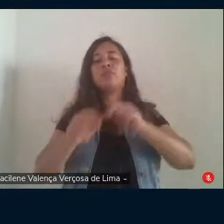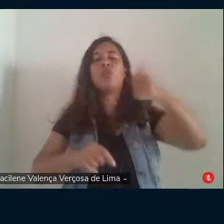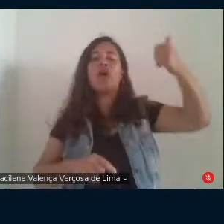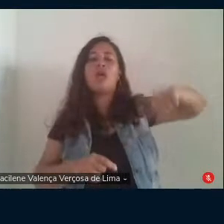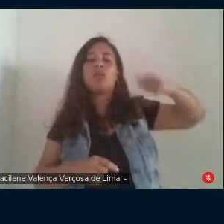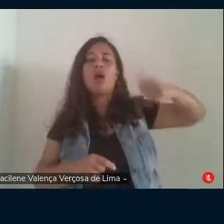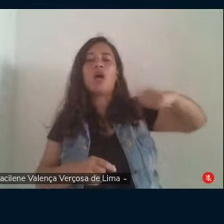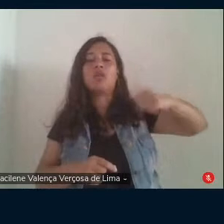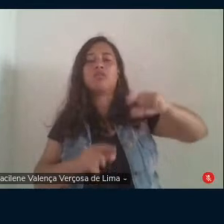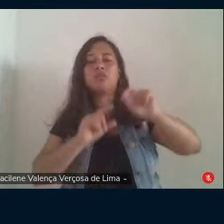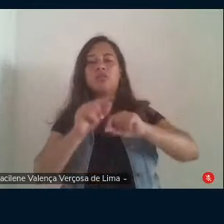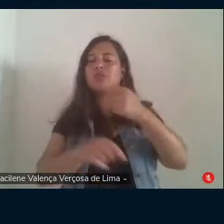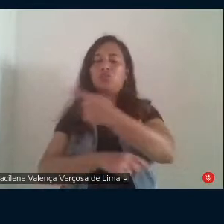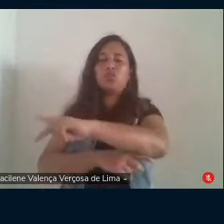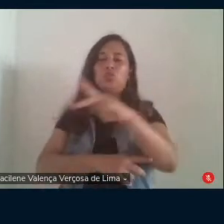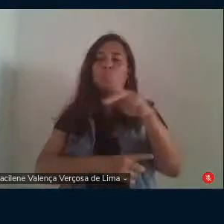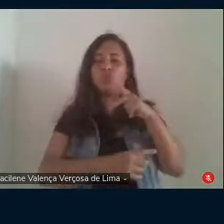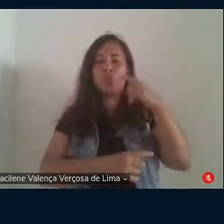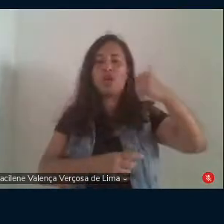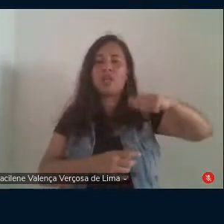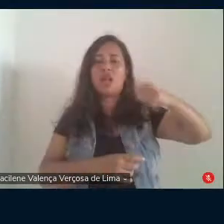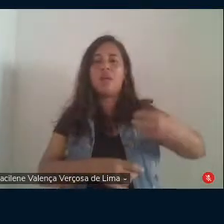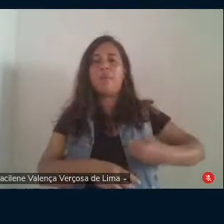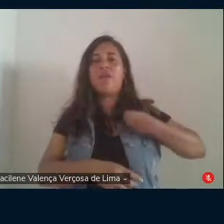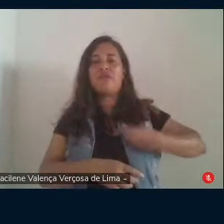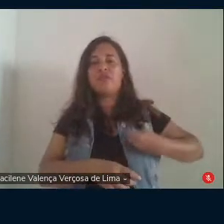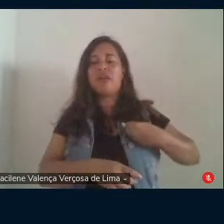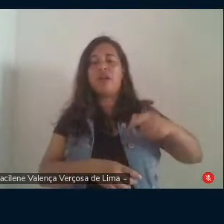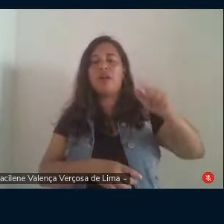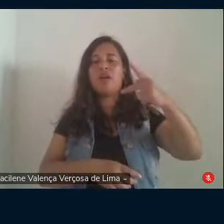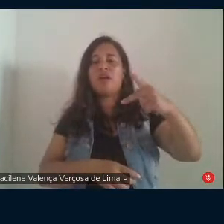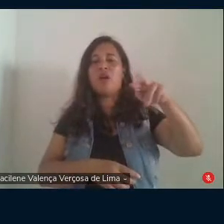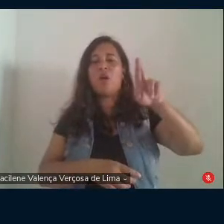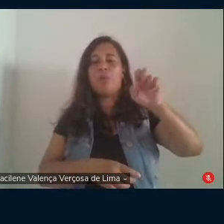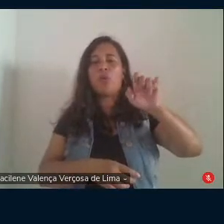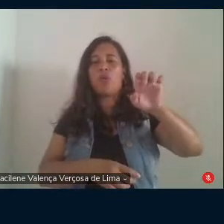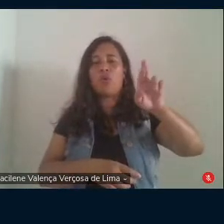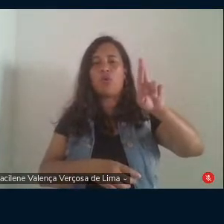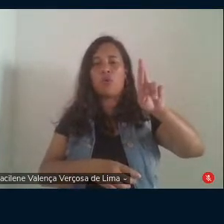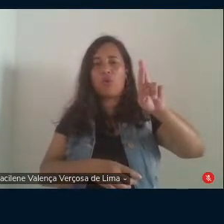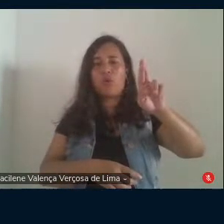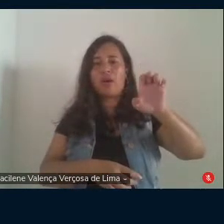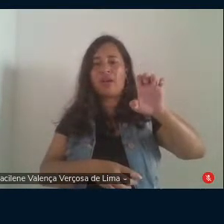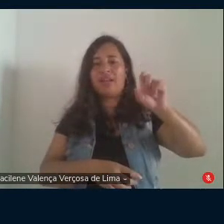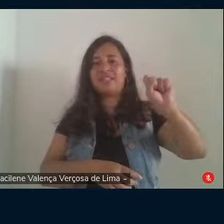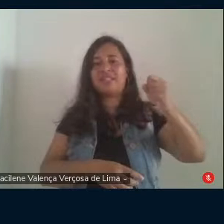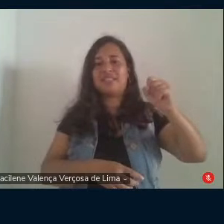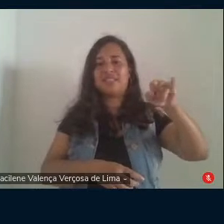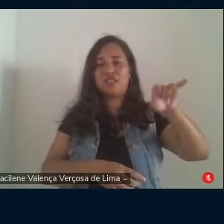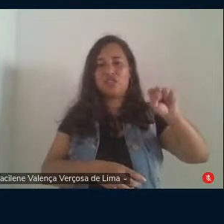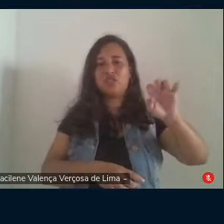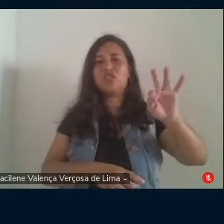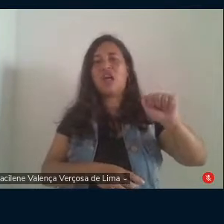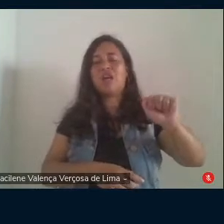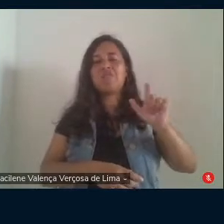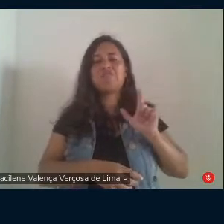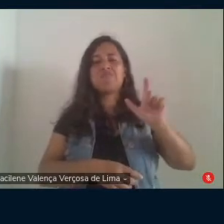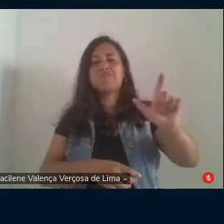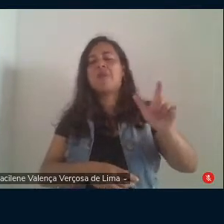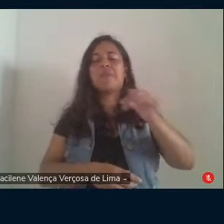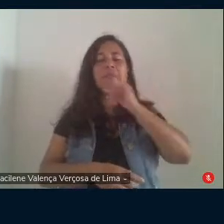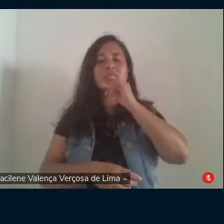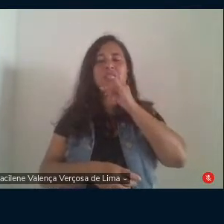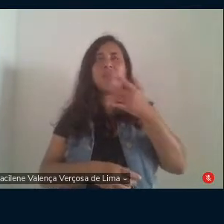suas análises pela via progressista por vezes tentam encontrar um termo ou uma versão que sirva de eufemismo